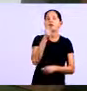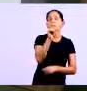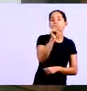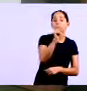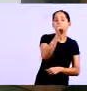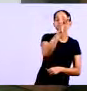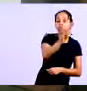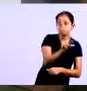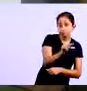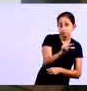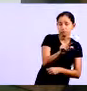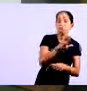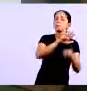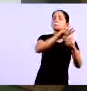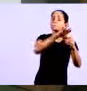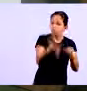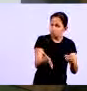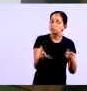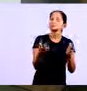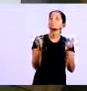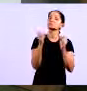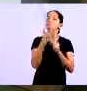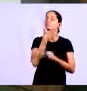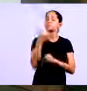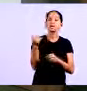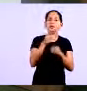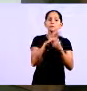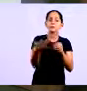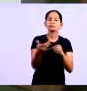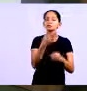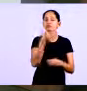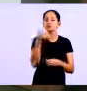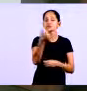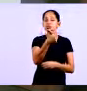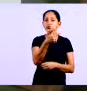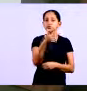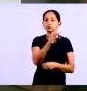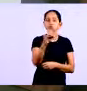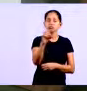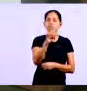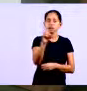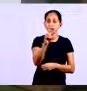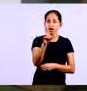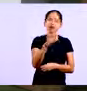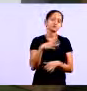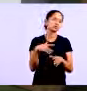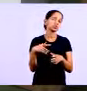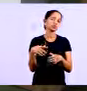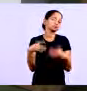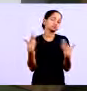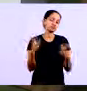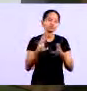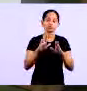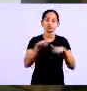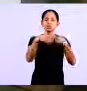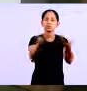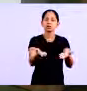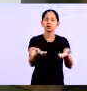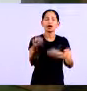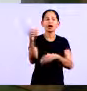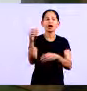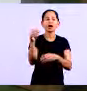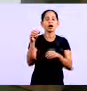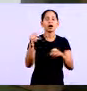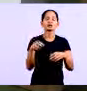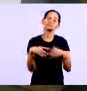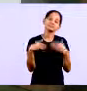ou de fazer uma promoção de repente você coloca se você comprar na minha loja 200 reais eu vou sortear sei lá um carro uma moto alguma coisa assim